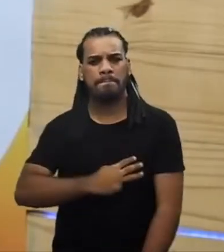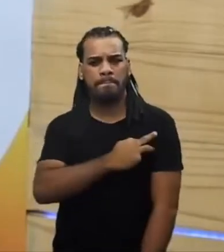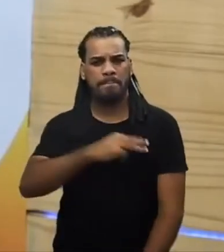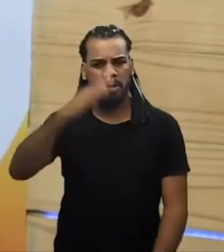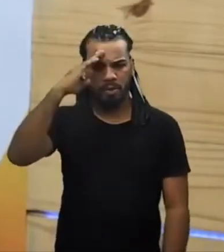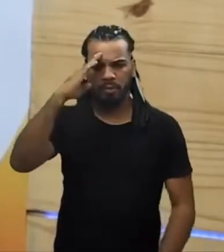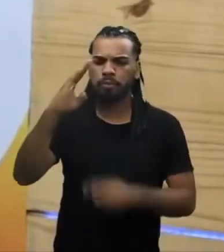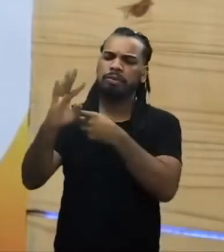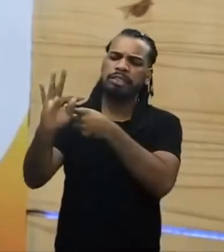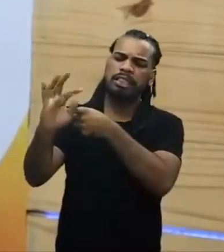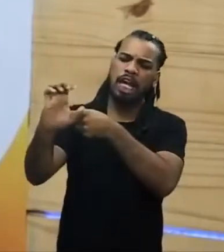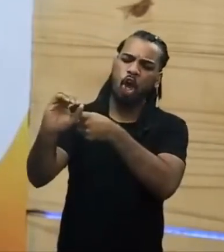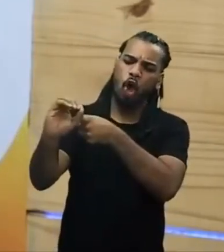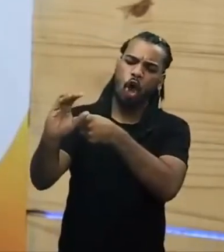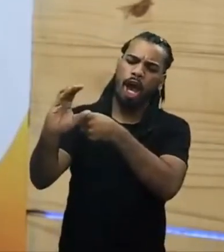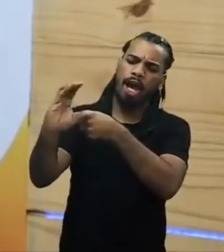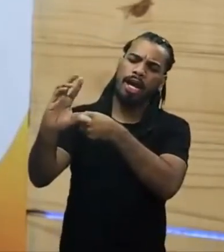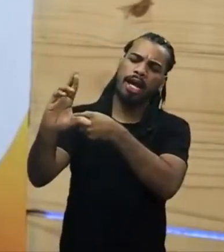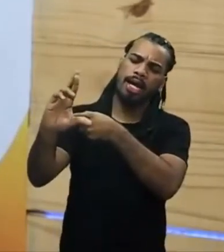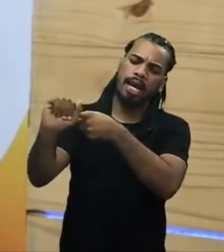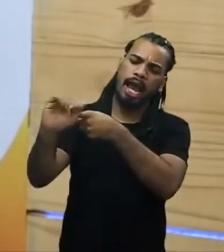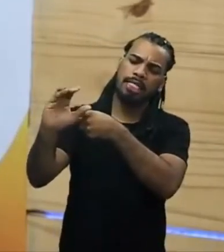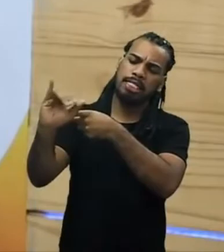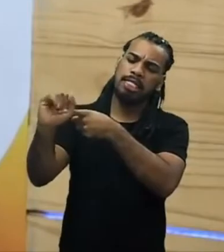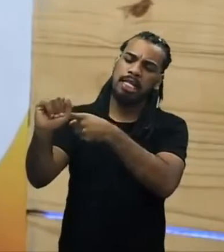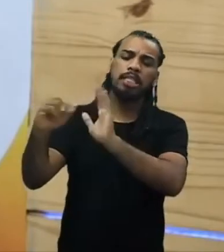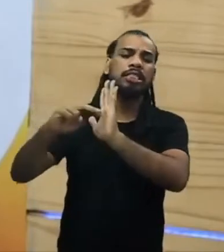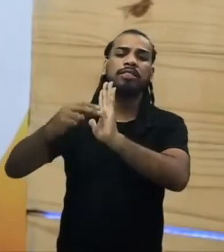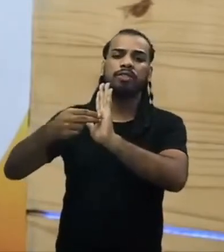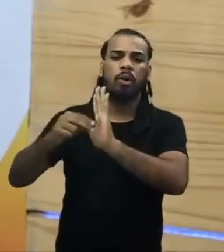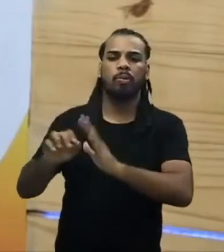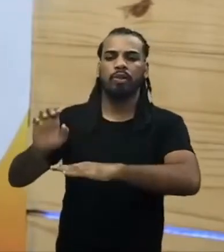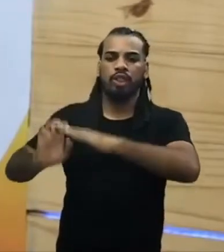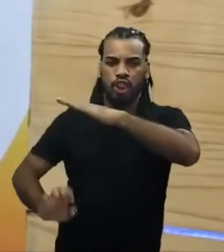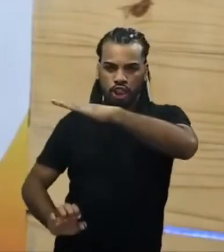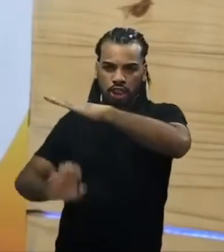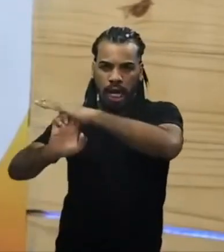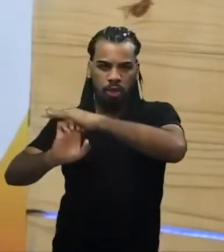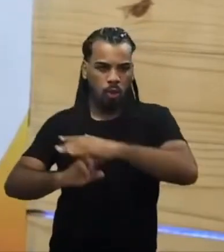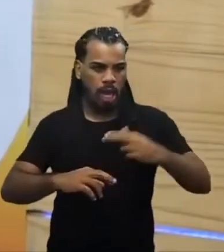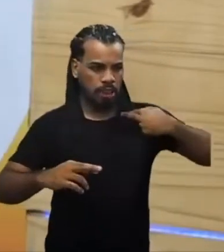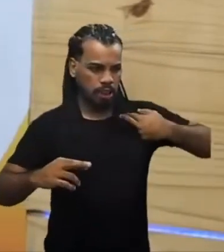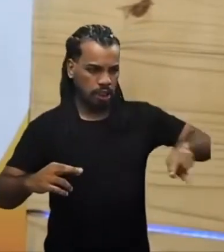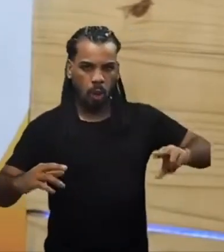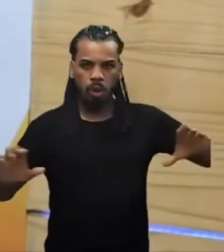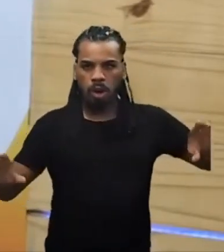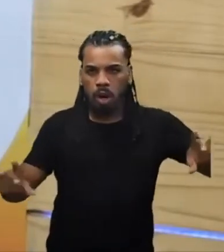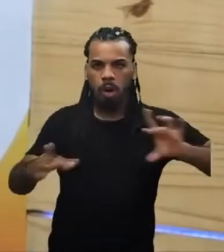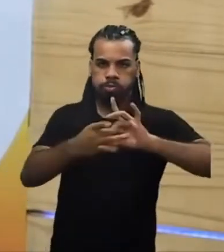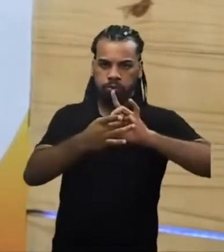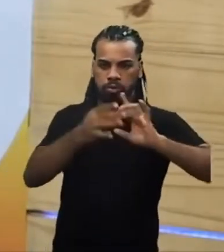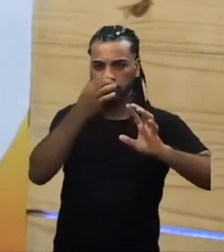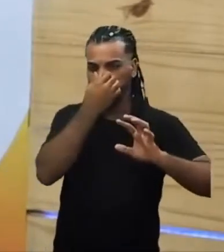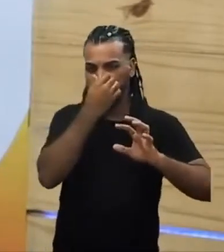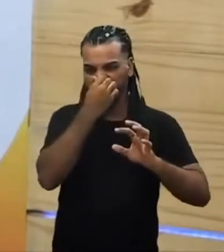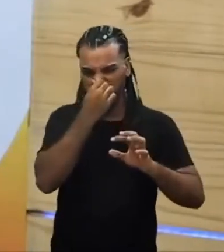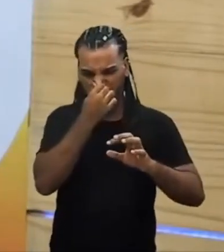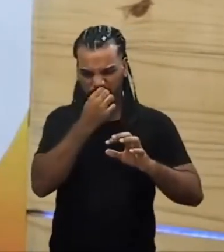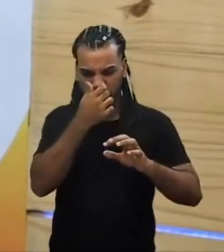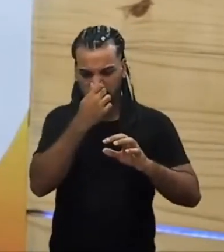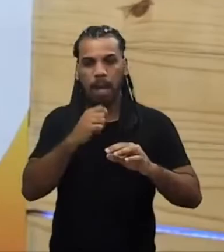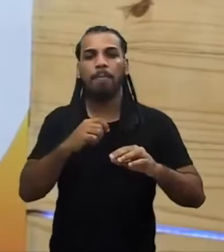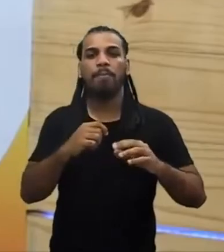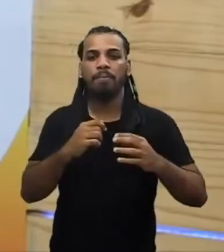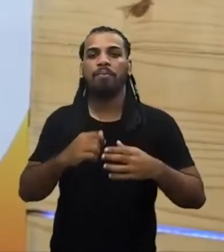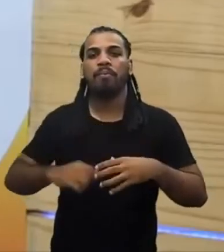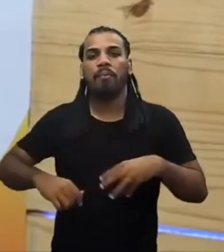teocracia é a ligação do Estado com a religião. Está bem? A capital do Império,